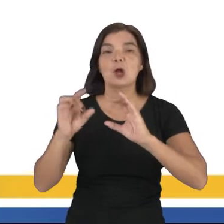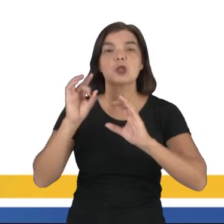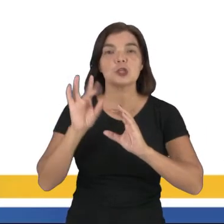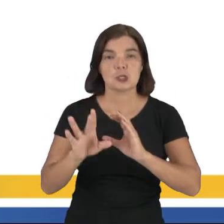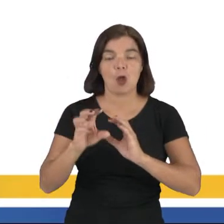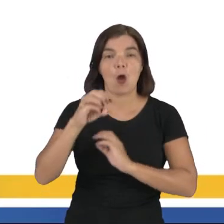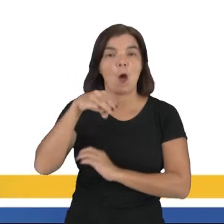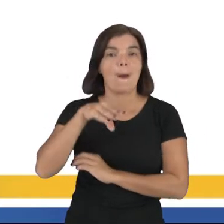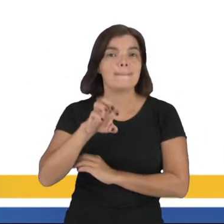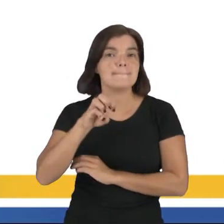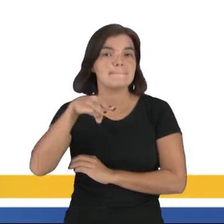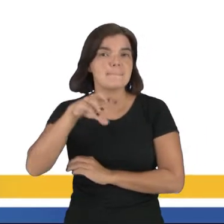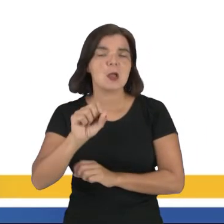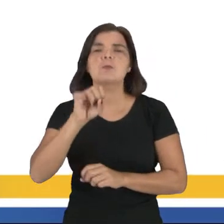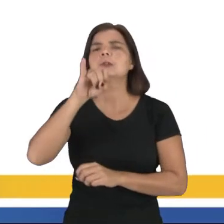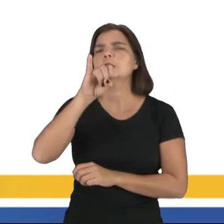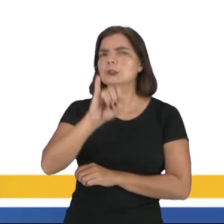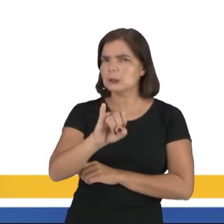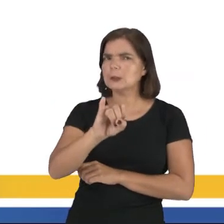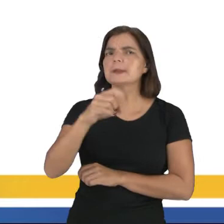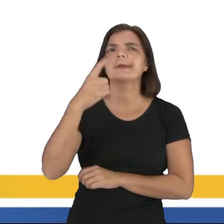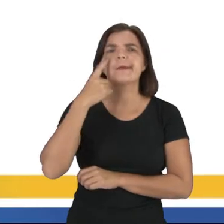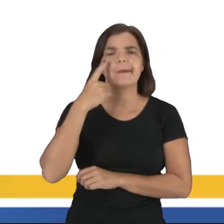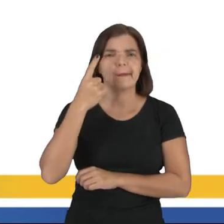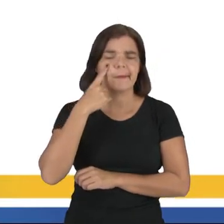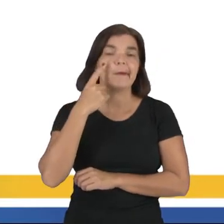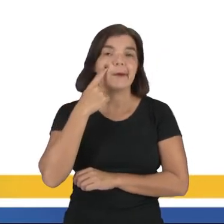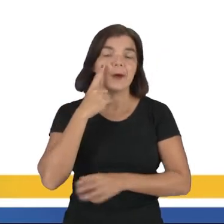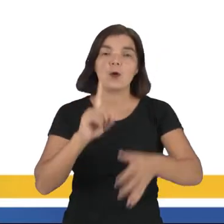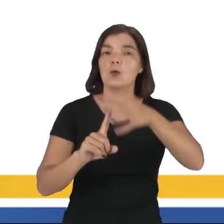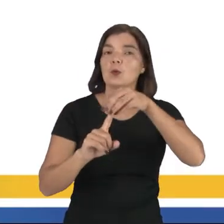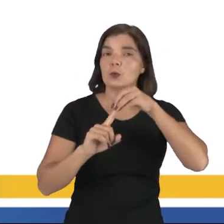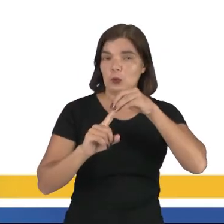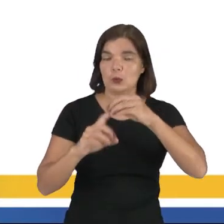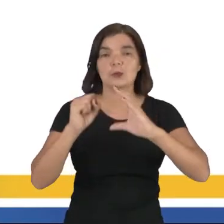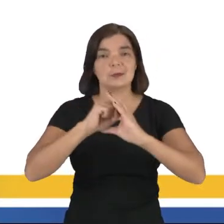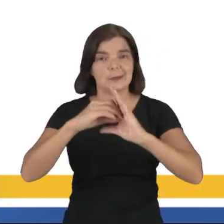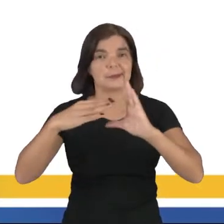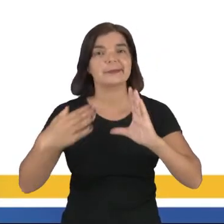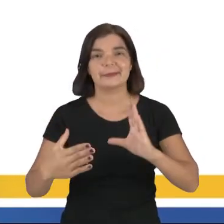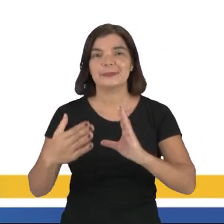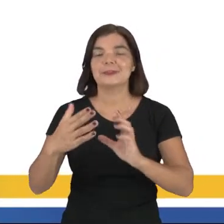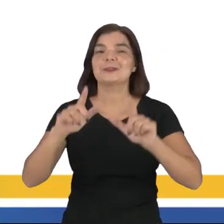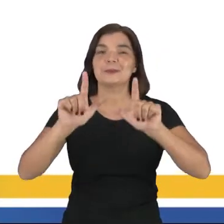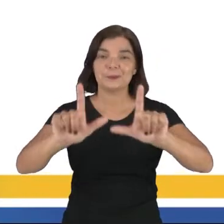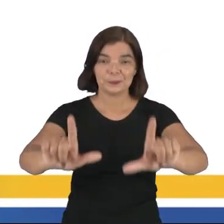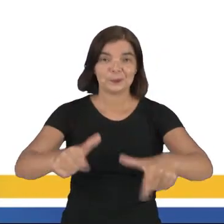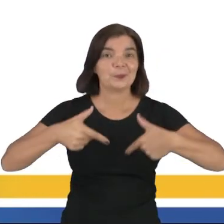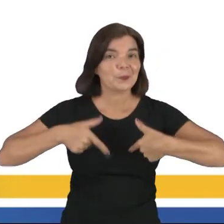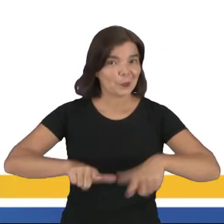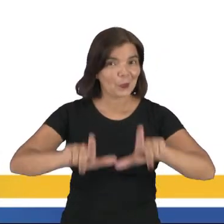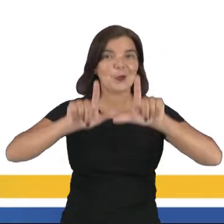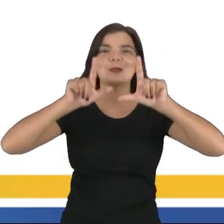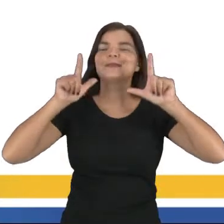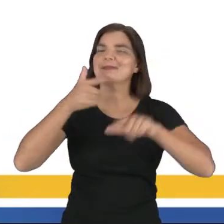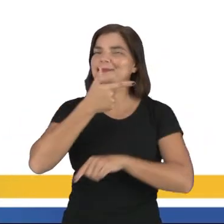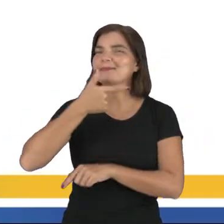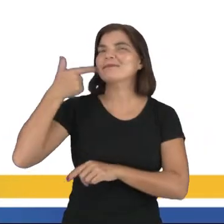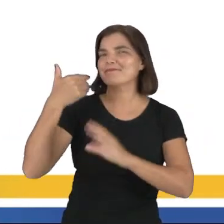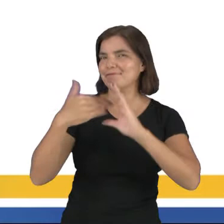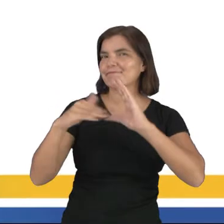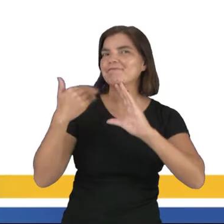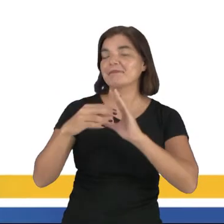só é chamado dessa maneira se a ele for atribuído essa característica de ser compartilhado